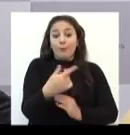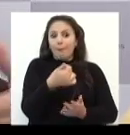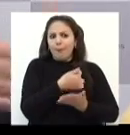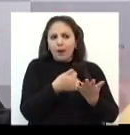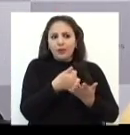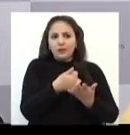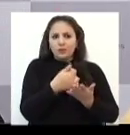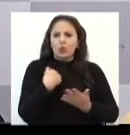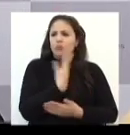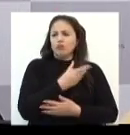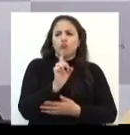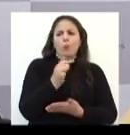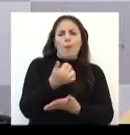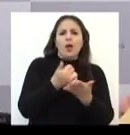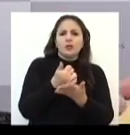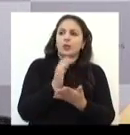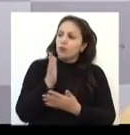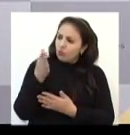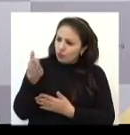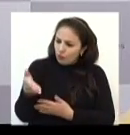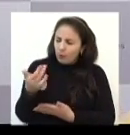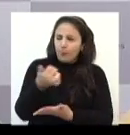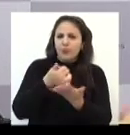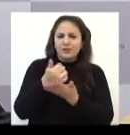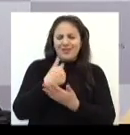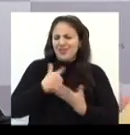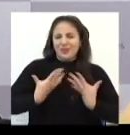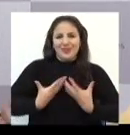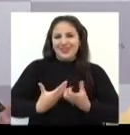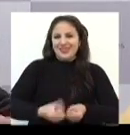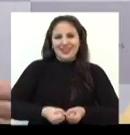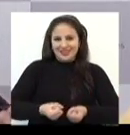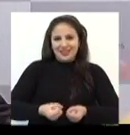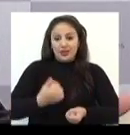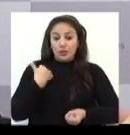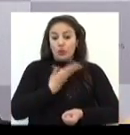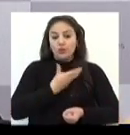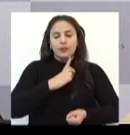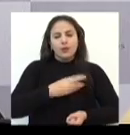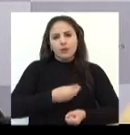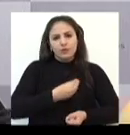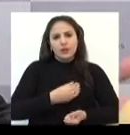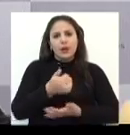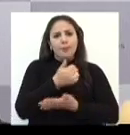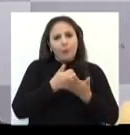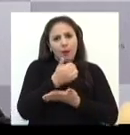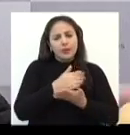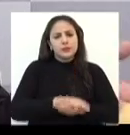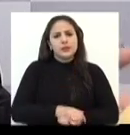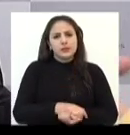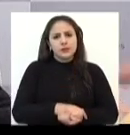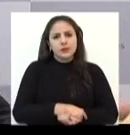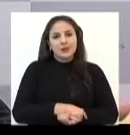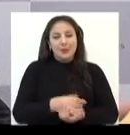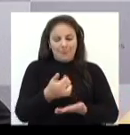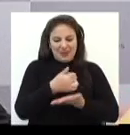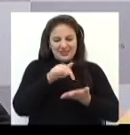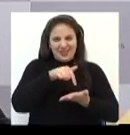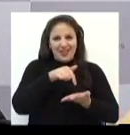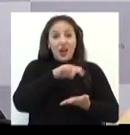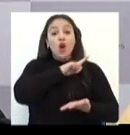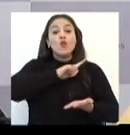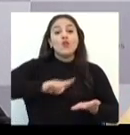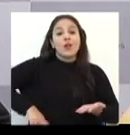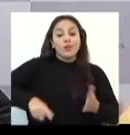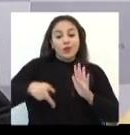base, fomos para a base e não aceitamos a base. Eu não aceitei, nós estávamos na base por dizer assim, que o prefeito mandado,